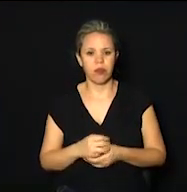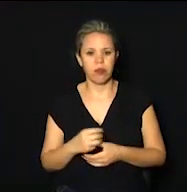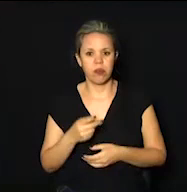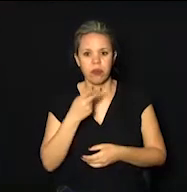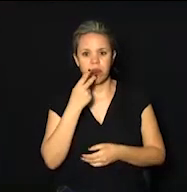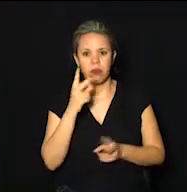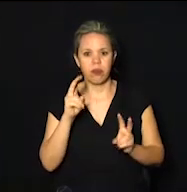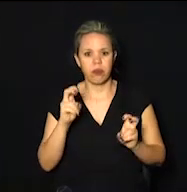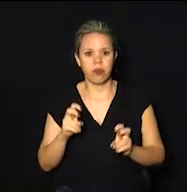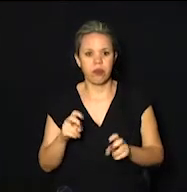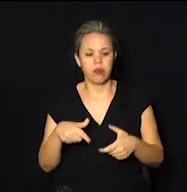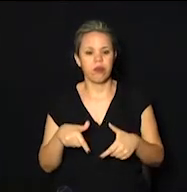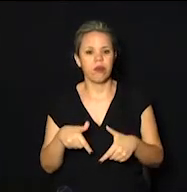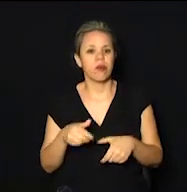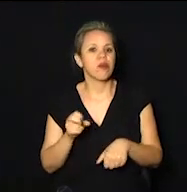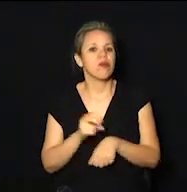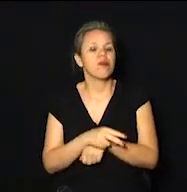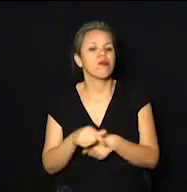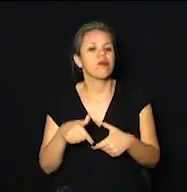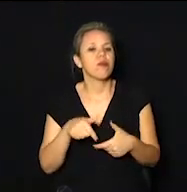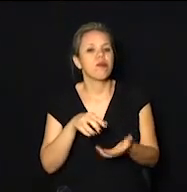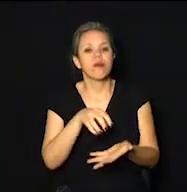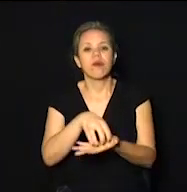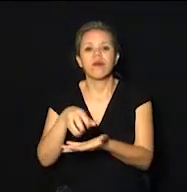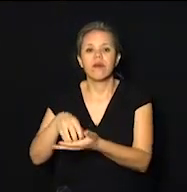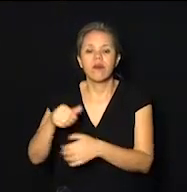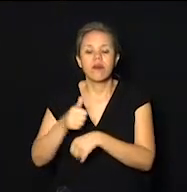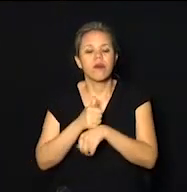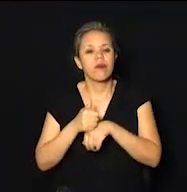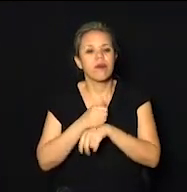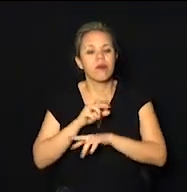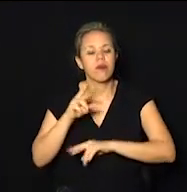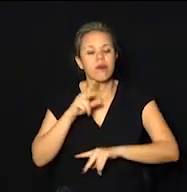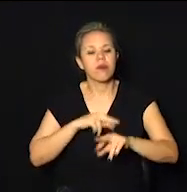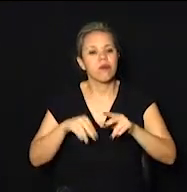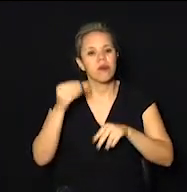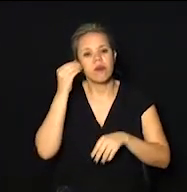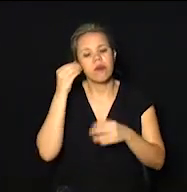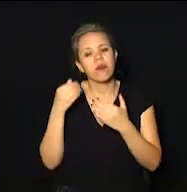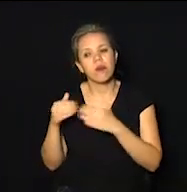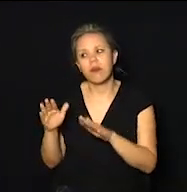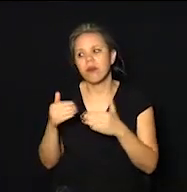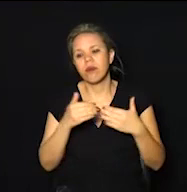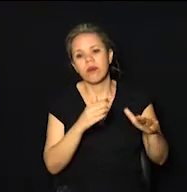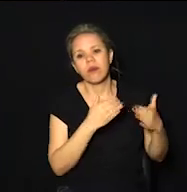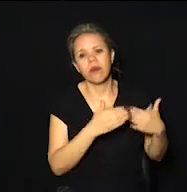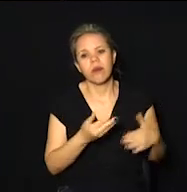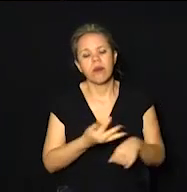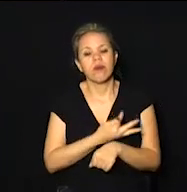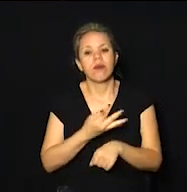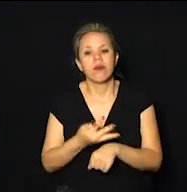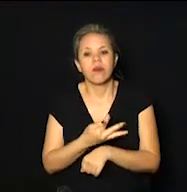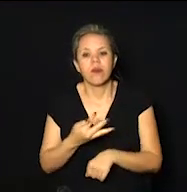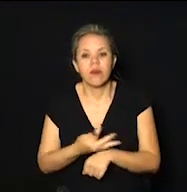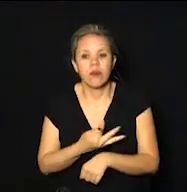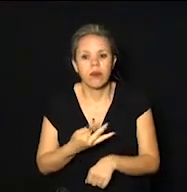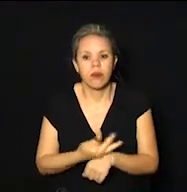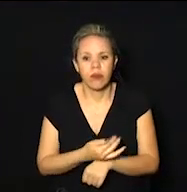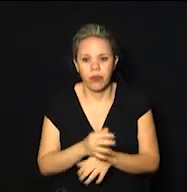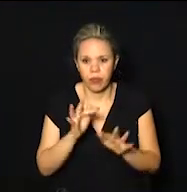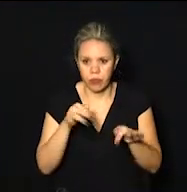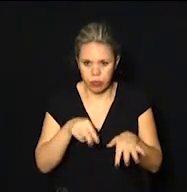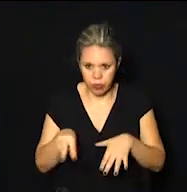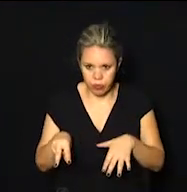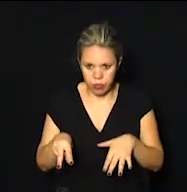falando sobre emprego, Vivi, e os setores estão tentando reabrir, estão tentando sobreviver, neste fim de